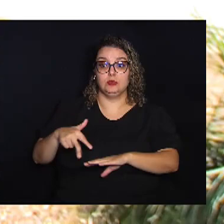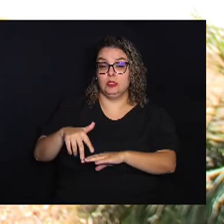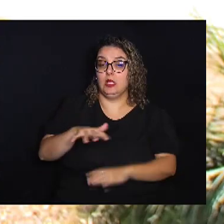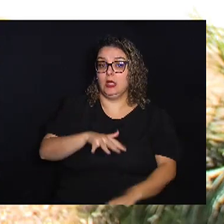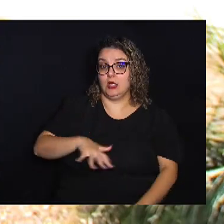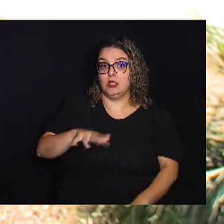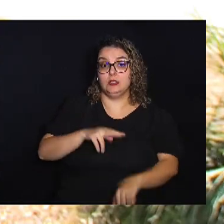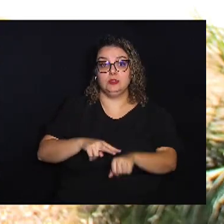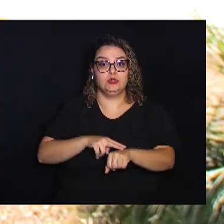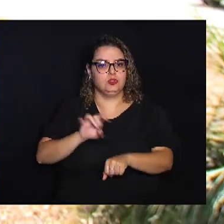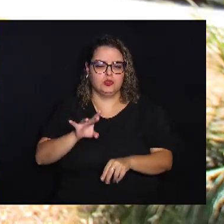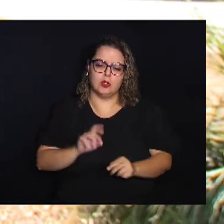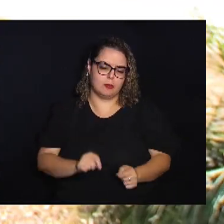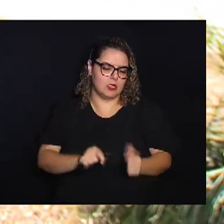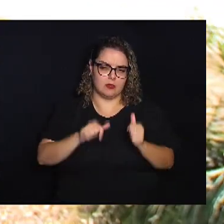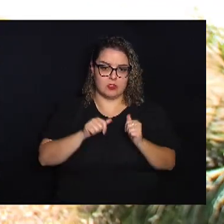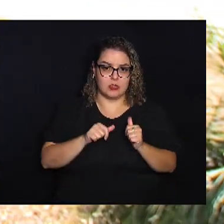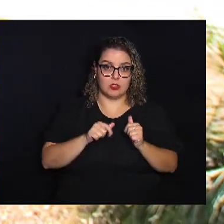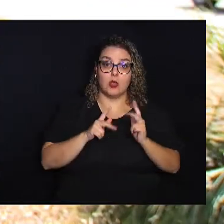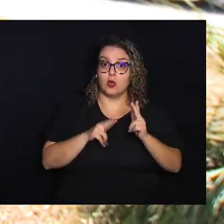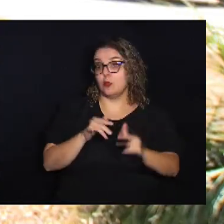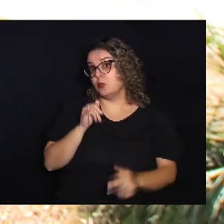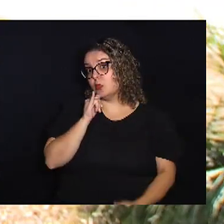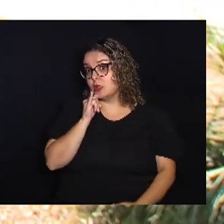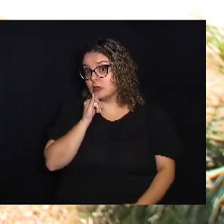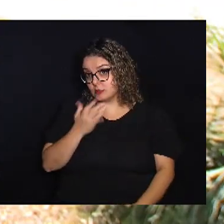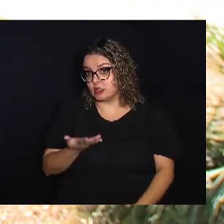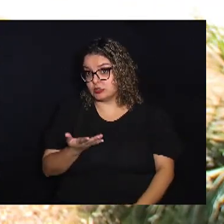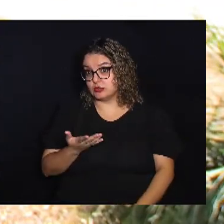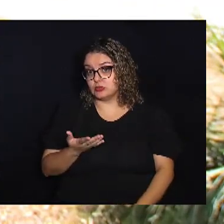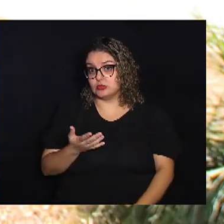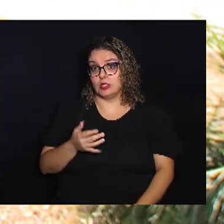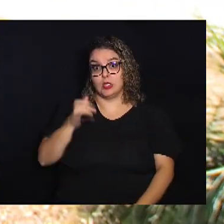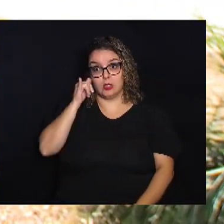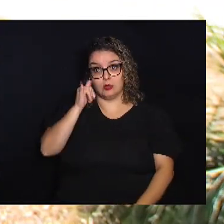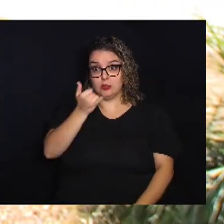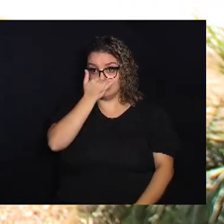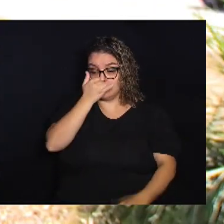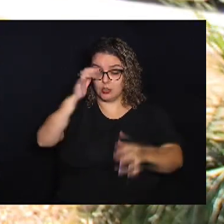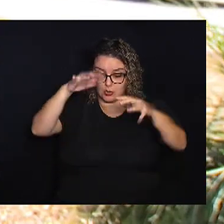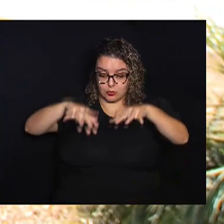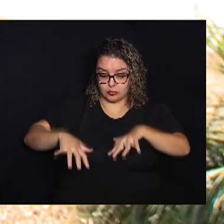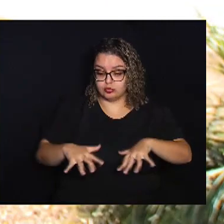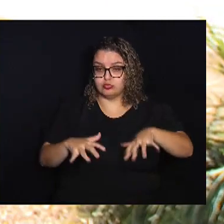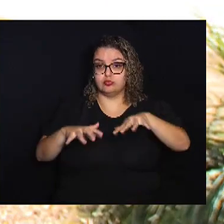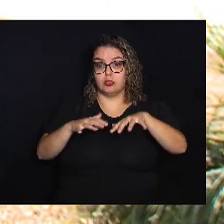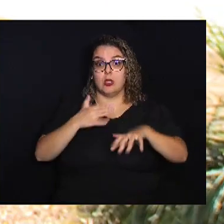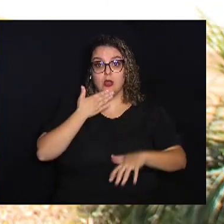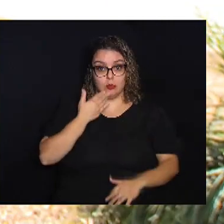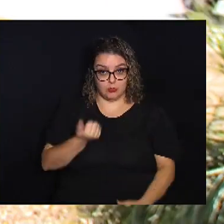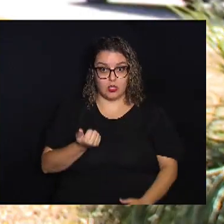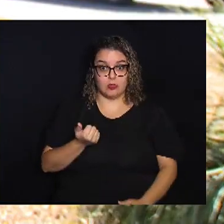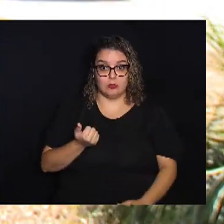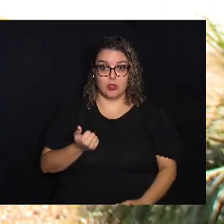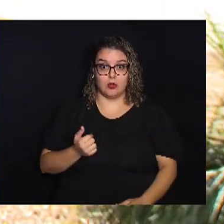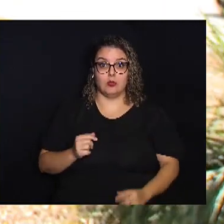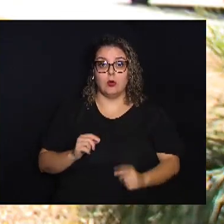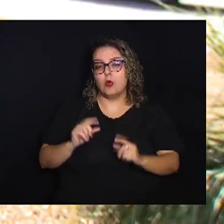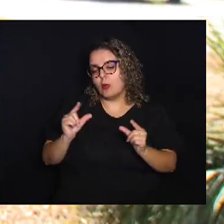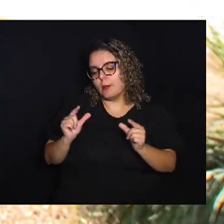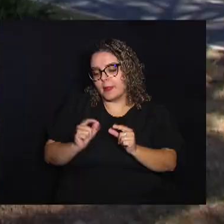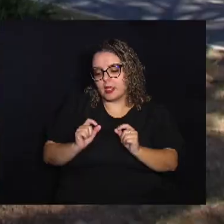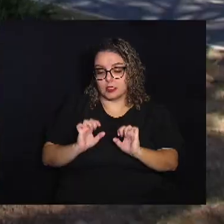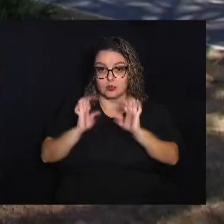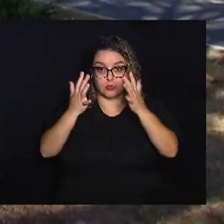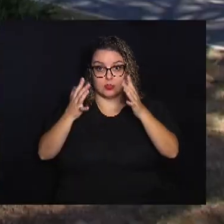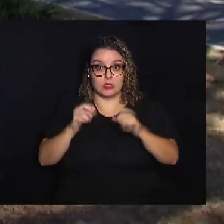só traz benefícios como por exemplo a prevenção de enchentes também melhora o microclima e a qualidade